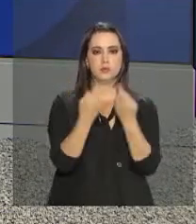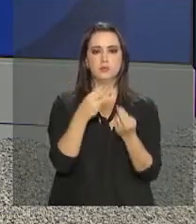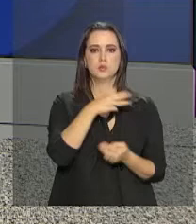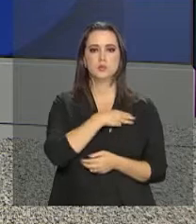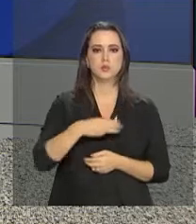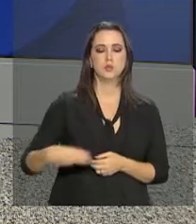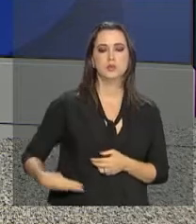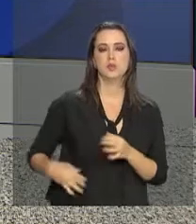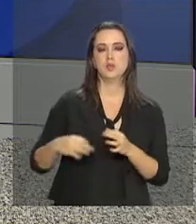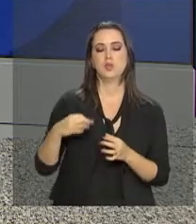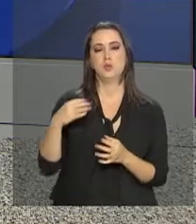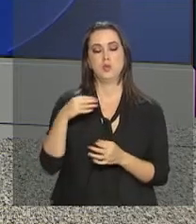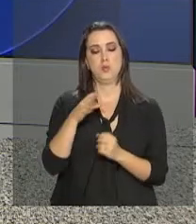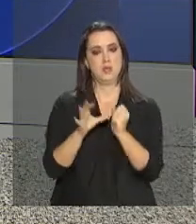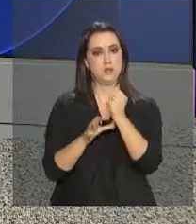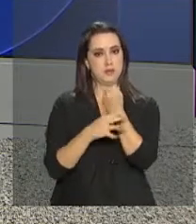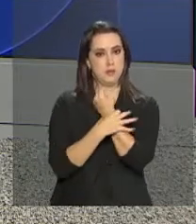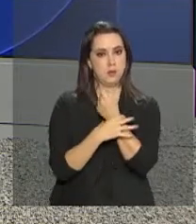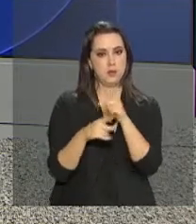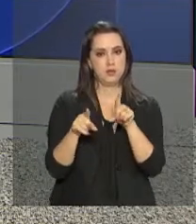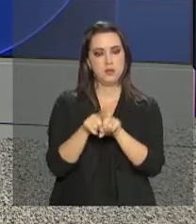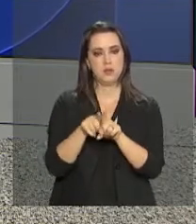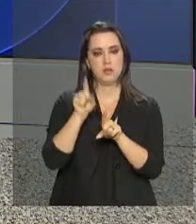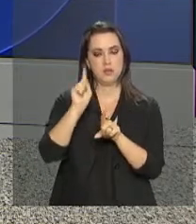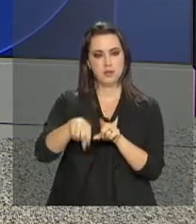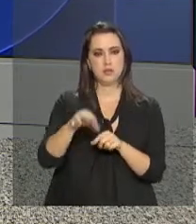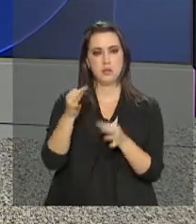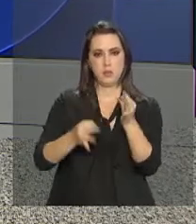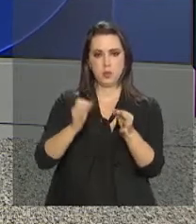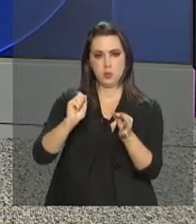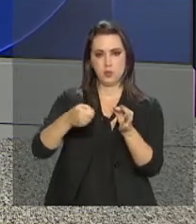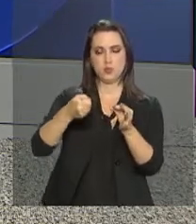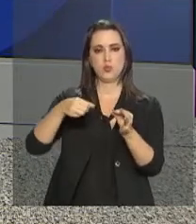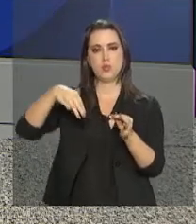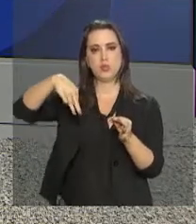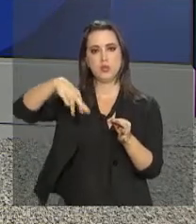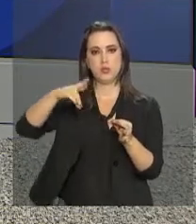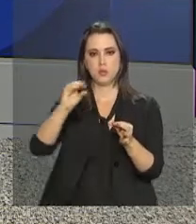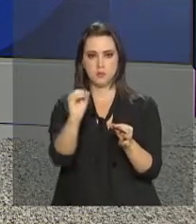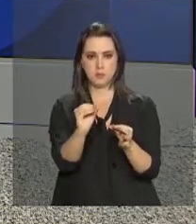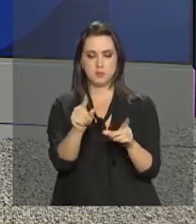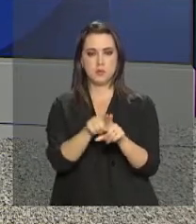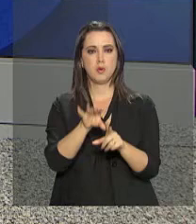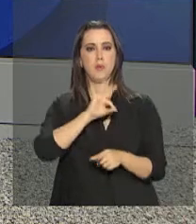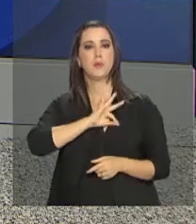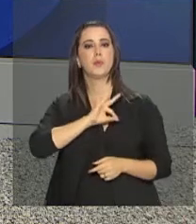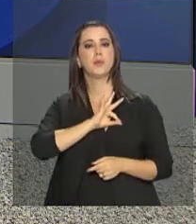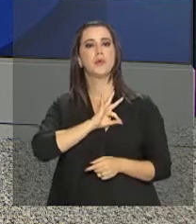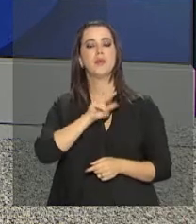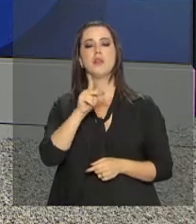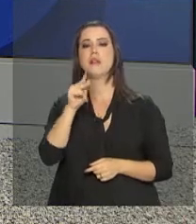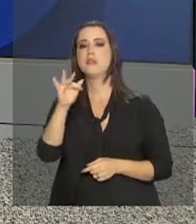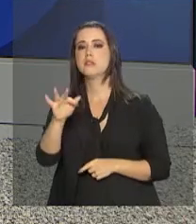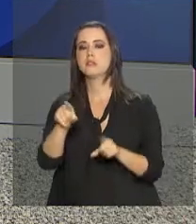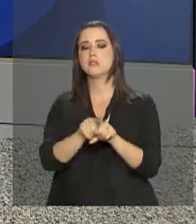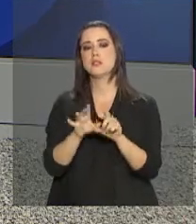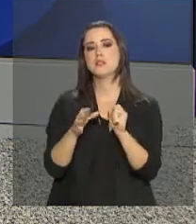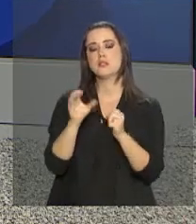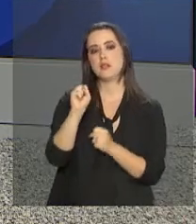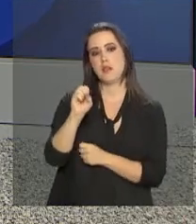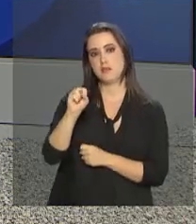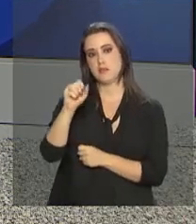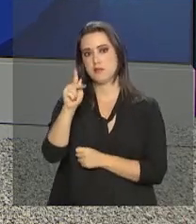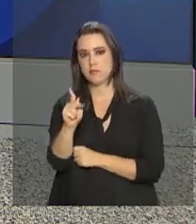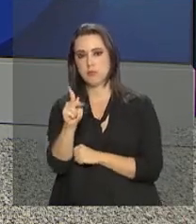ministro Jungmann e o juiz Sérgio Moro, representantes da Polícia Federal e da Secretaria Nacional de Segurança Pública, que fizeram